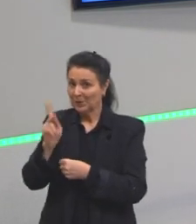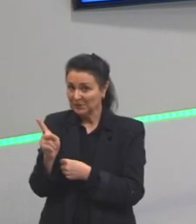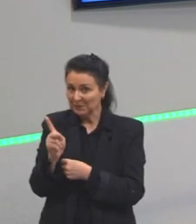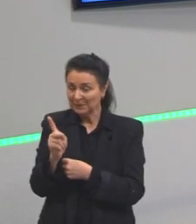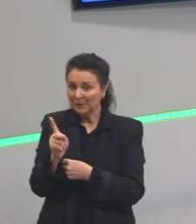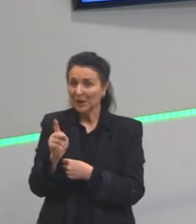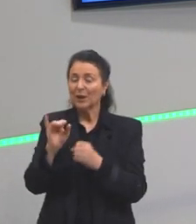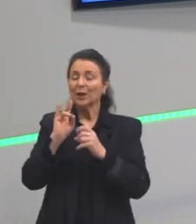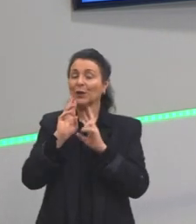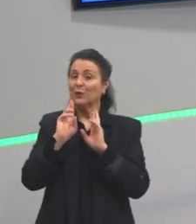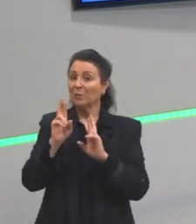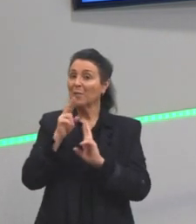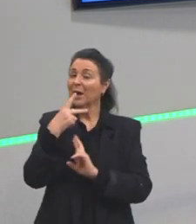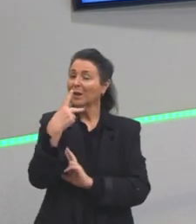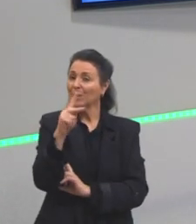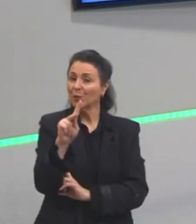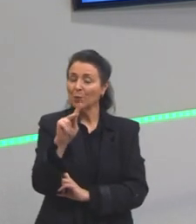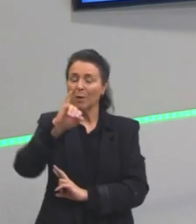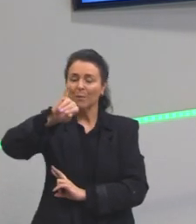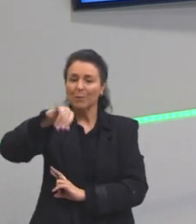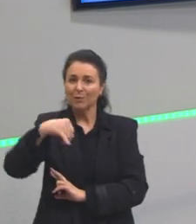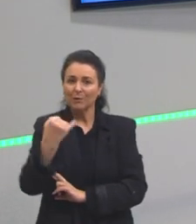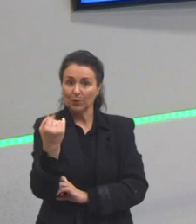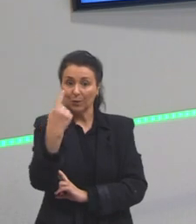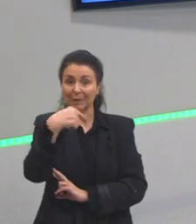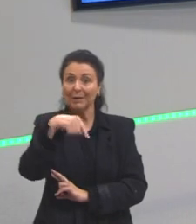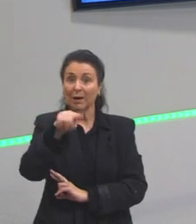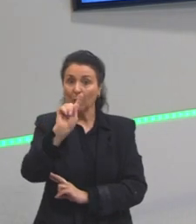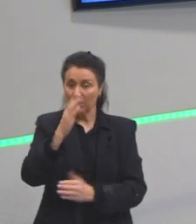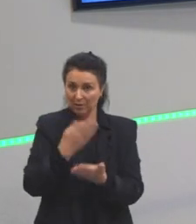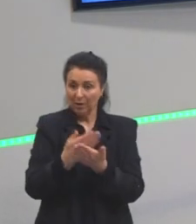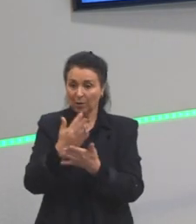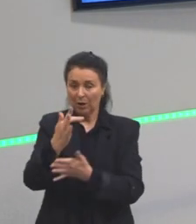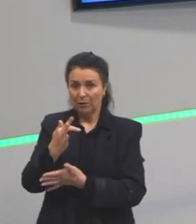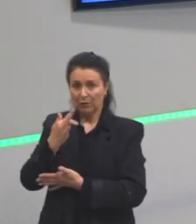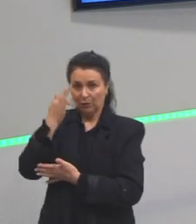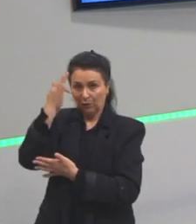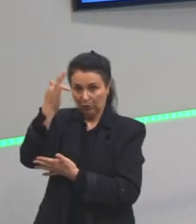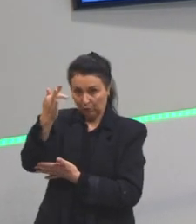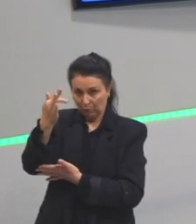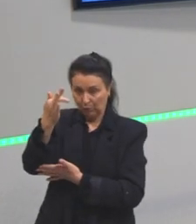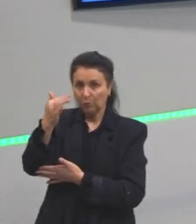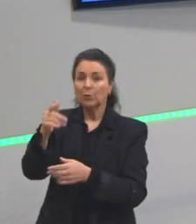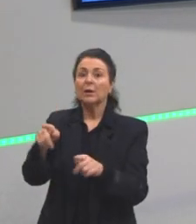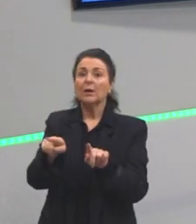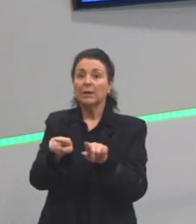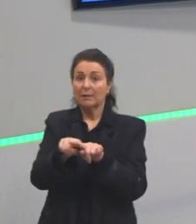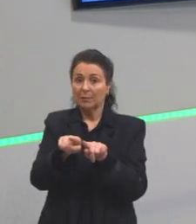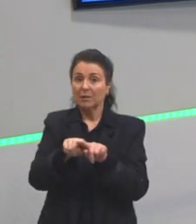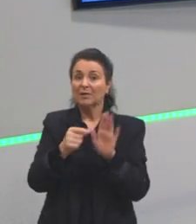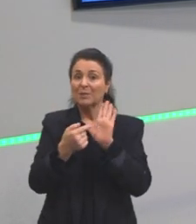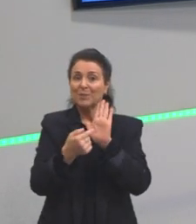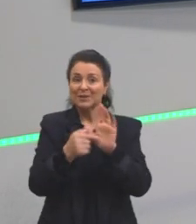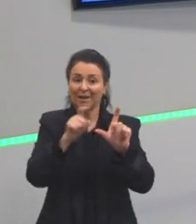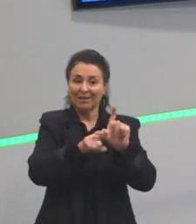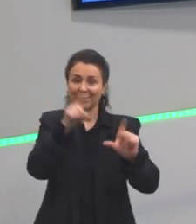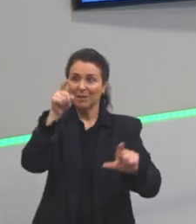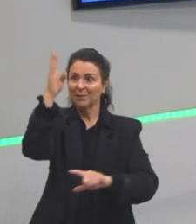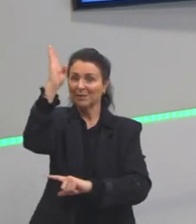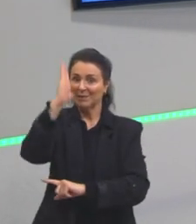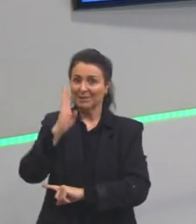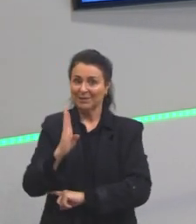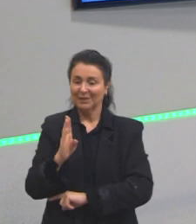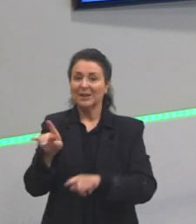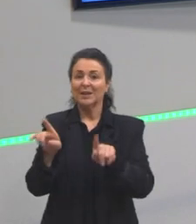aproveitado bastante essa aula. Na próxima aula, a gente já vai passar pelo processo de independência. Já vamos passar